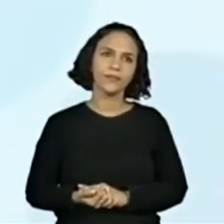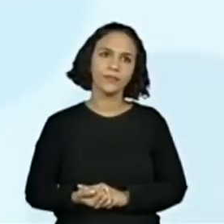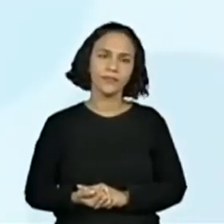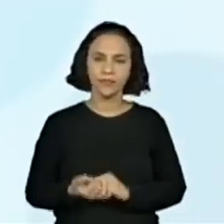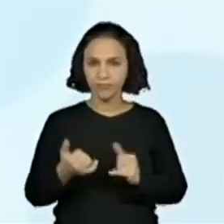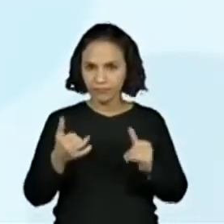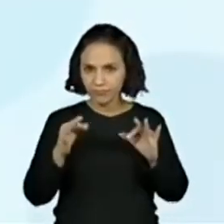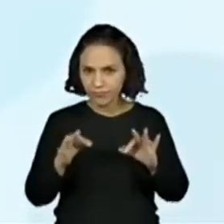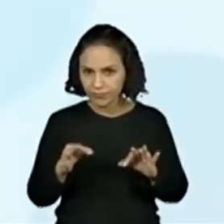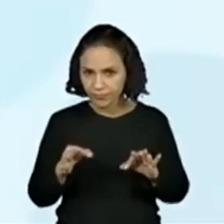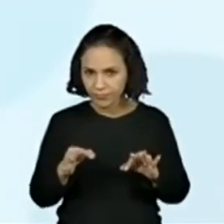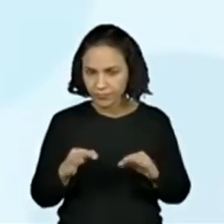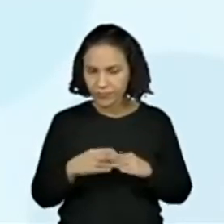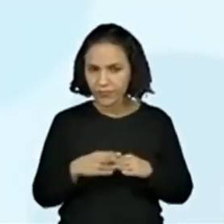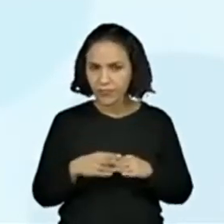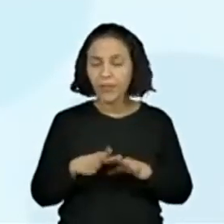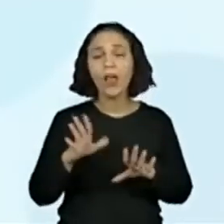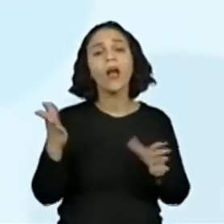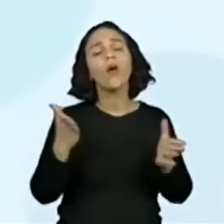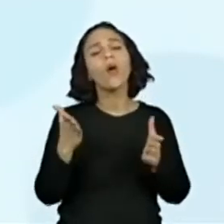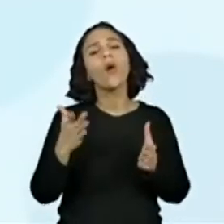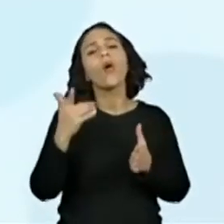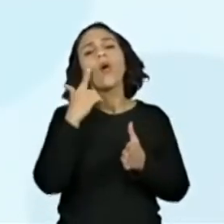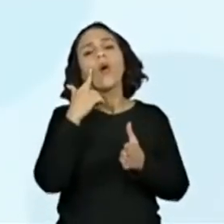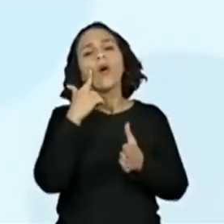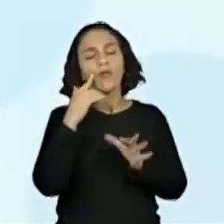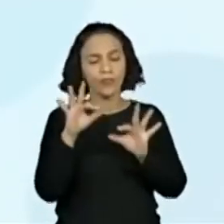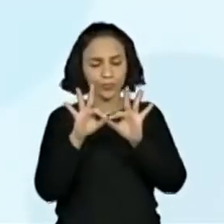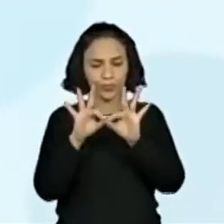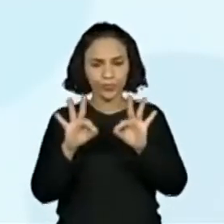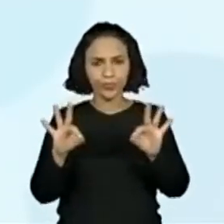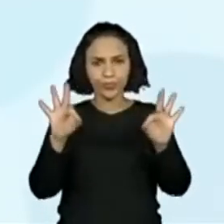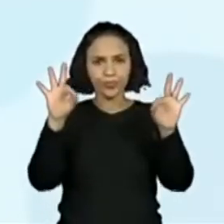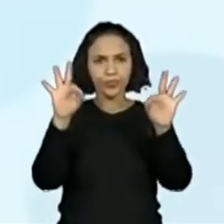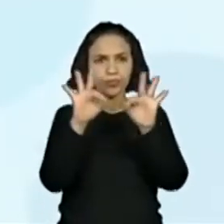Certo? E qual foi o perímetro que nós encontramos?